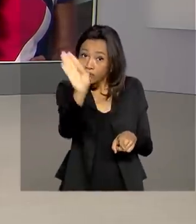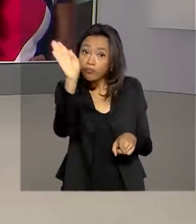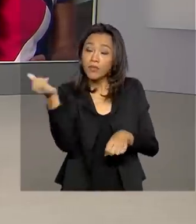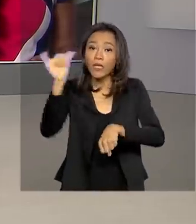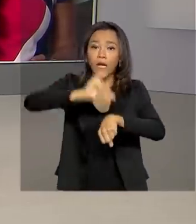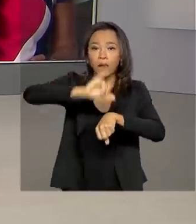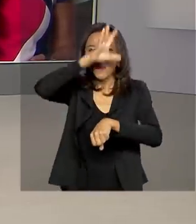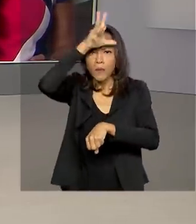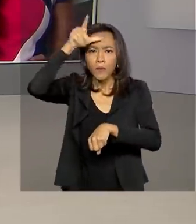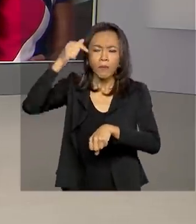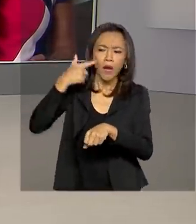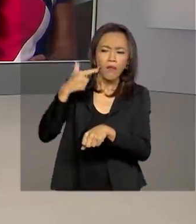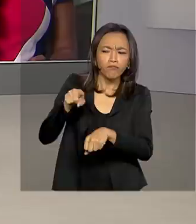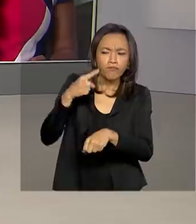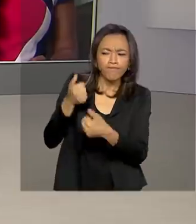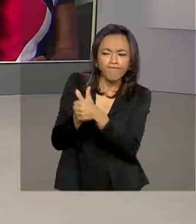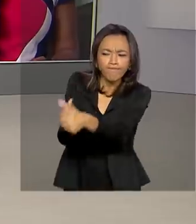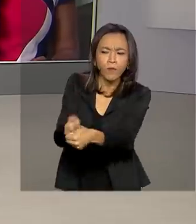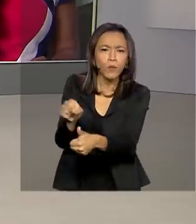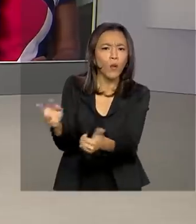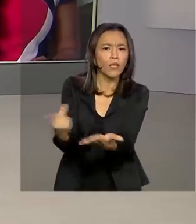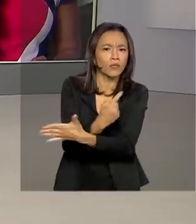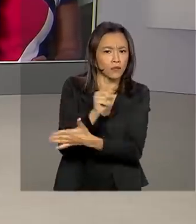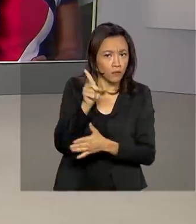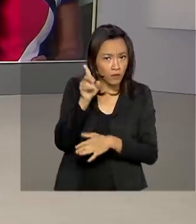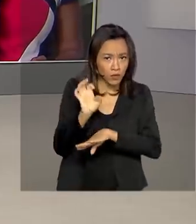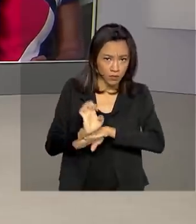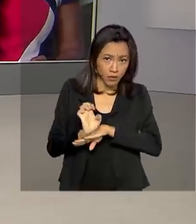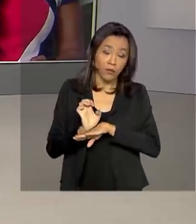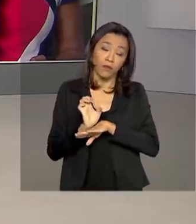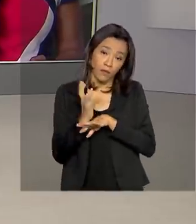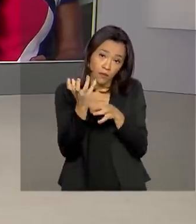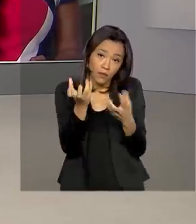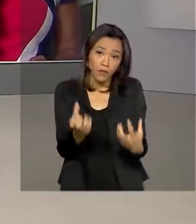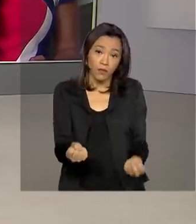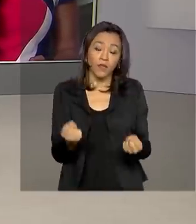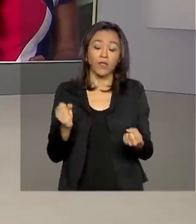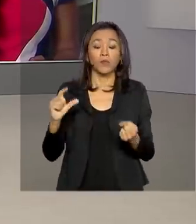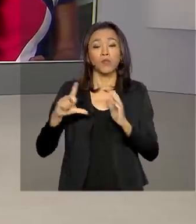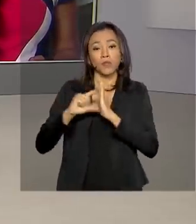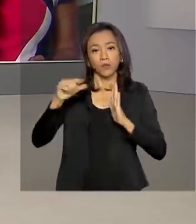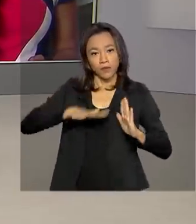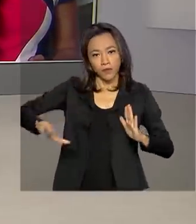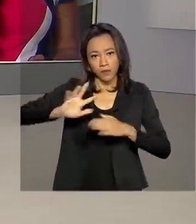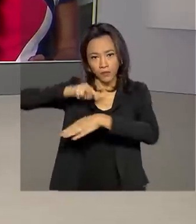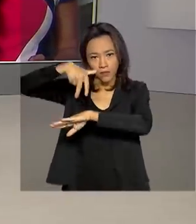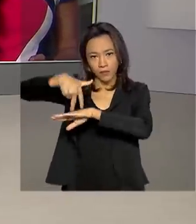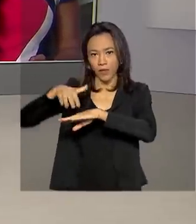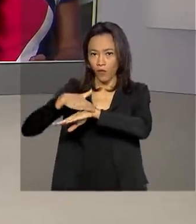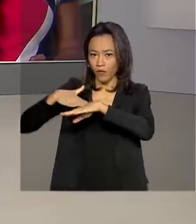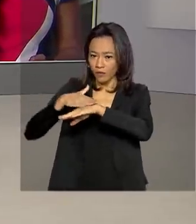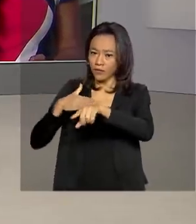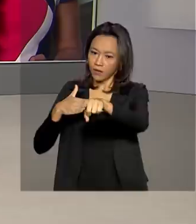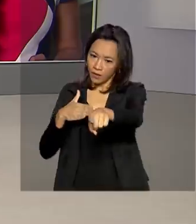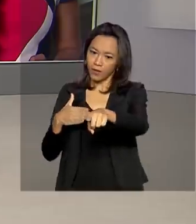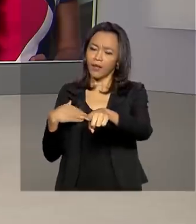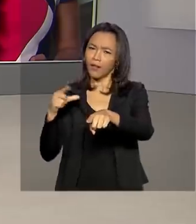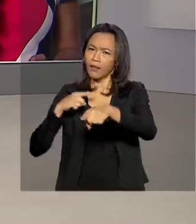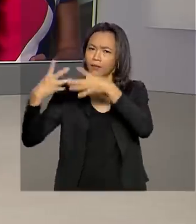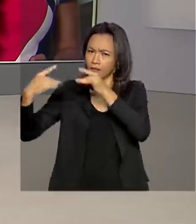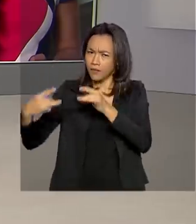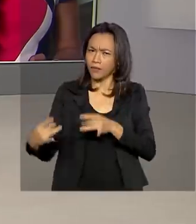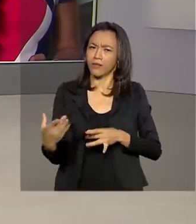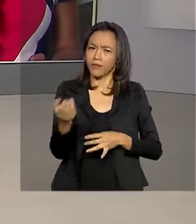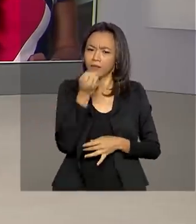para acompanhar de perto a situação no Amazonas. Vamos ao Palácio do Planalto conversar com Luciana Colares de Holanda. Ela traz os detalhes para a gente. Bom dia,